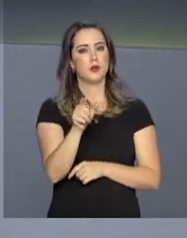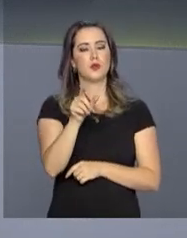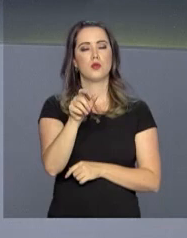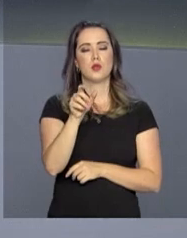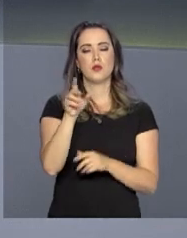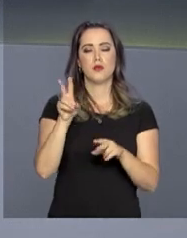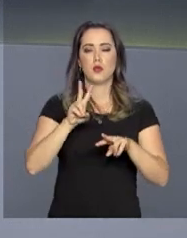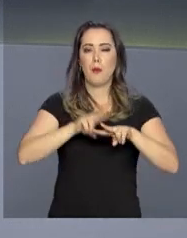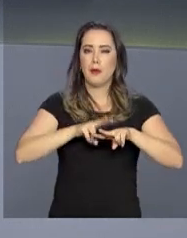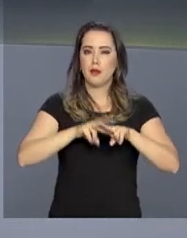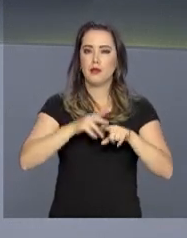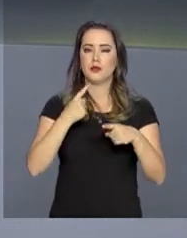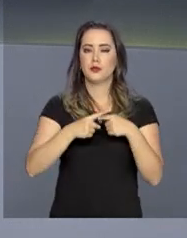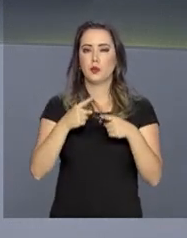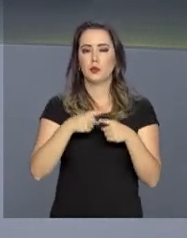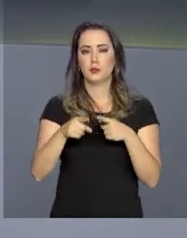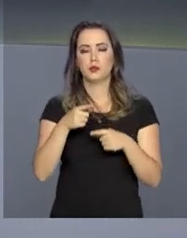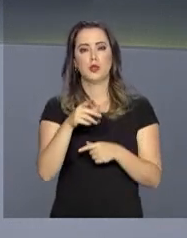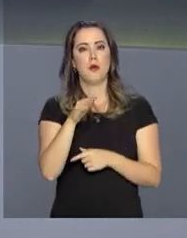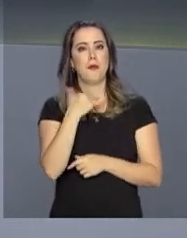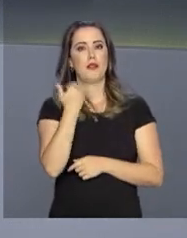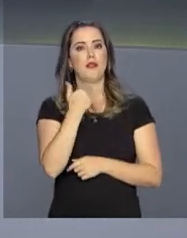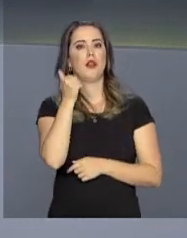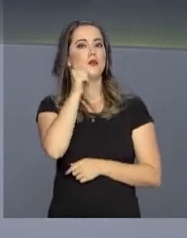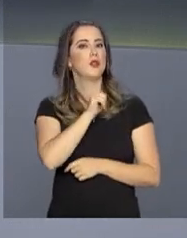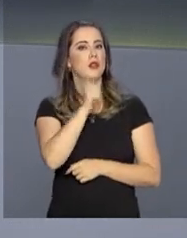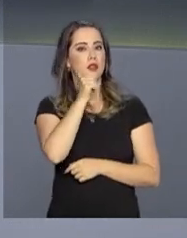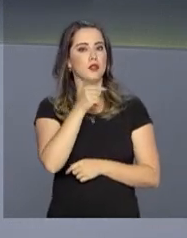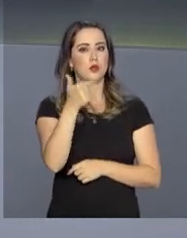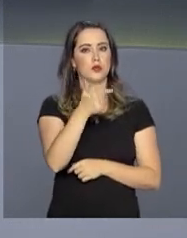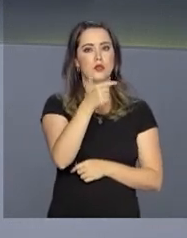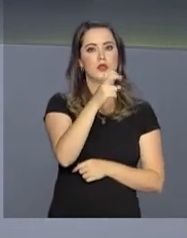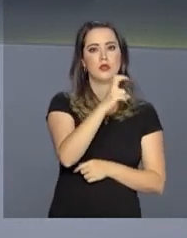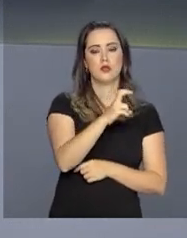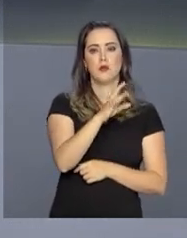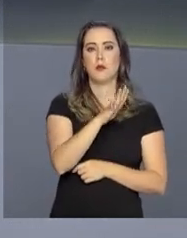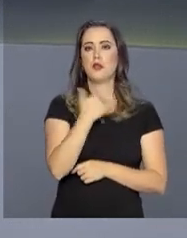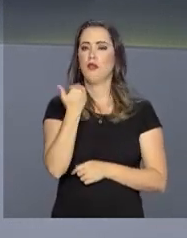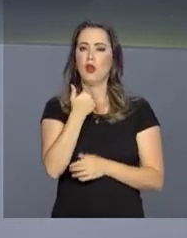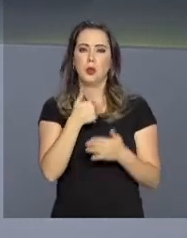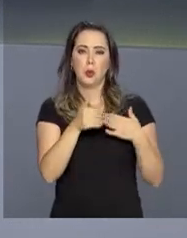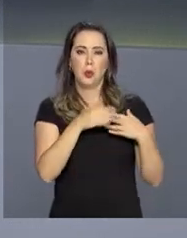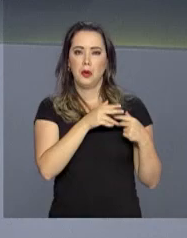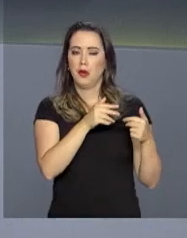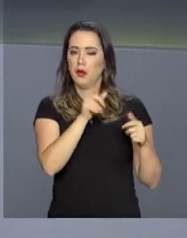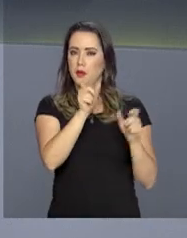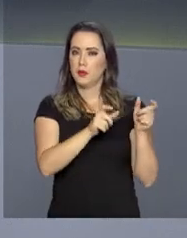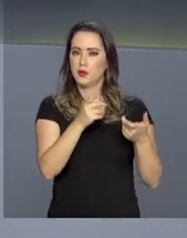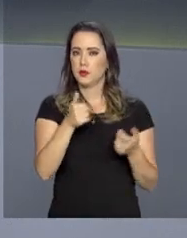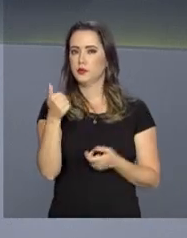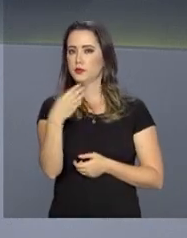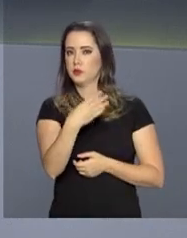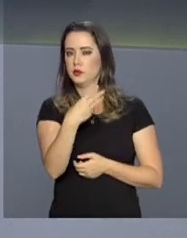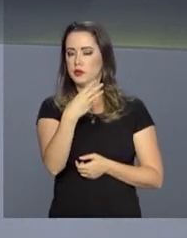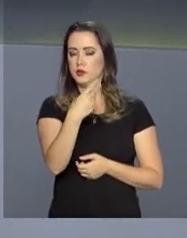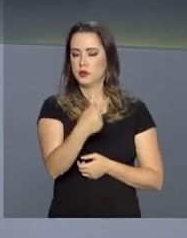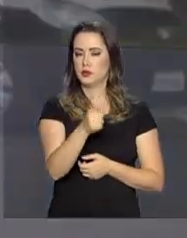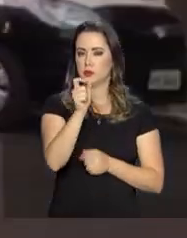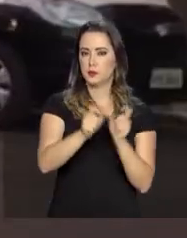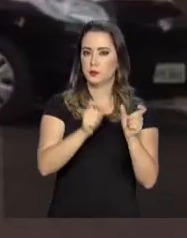225 por homicídio e 143 por crimes relacionados à Lei Maria da Penha.